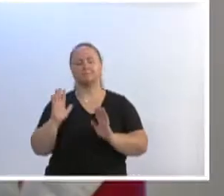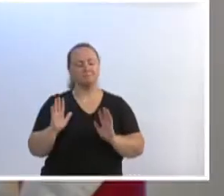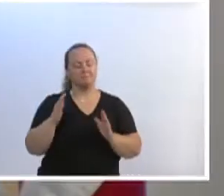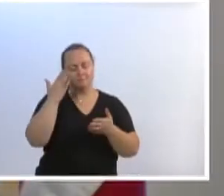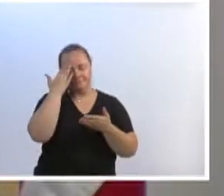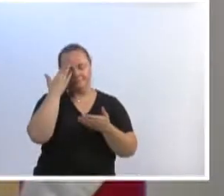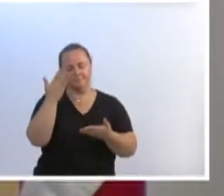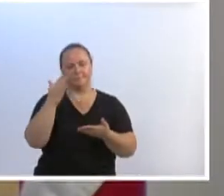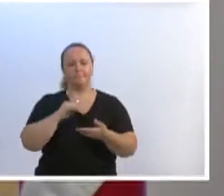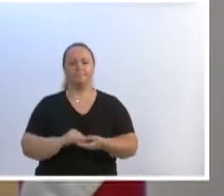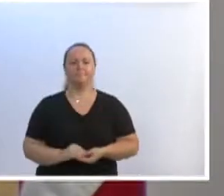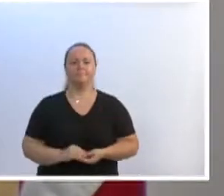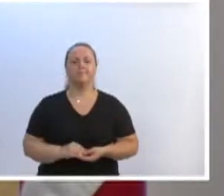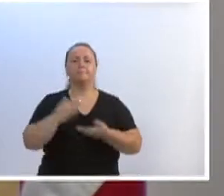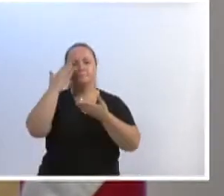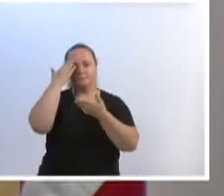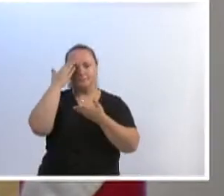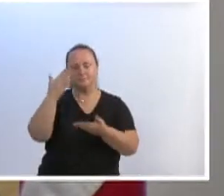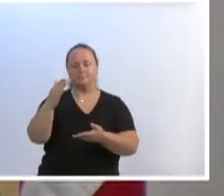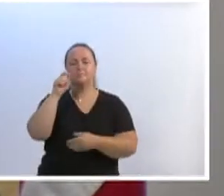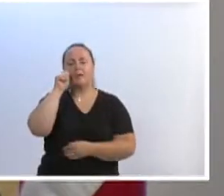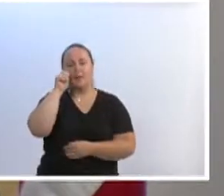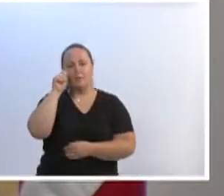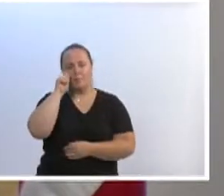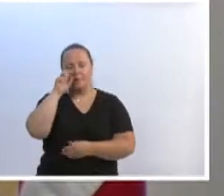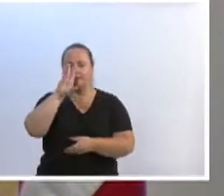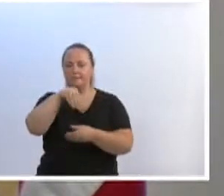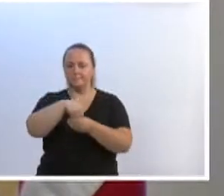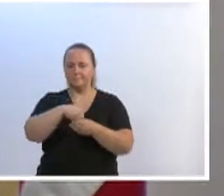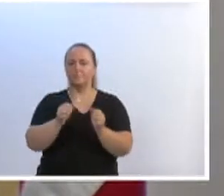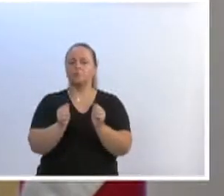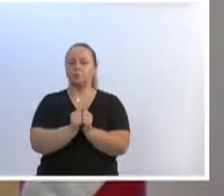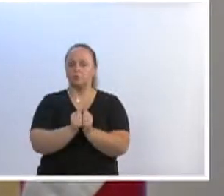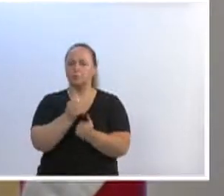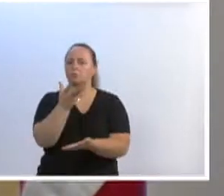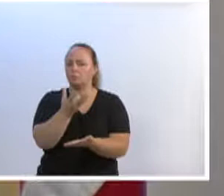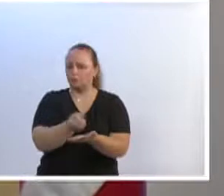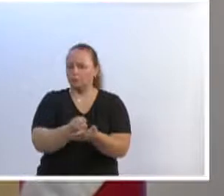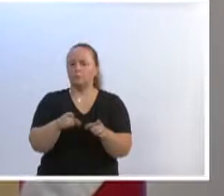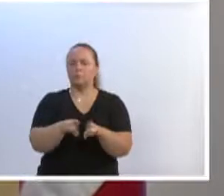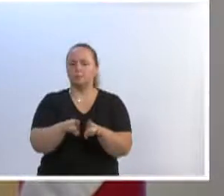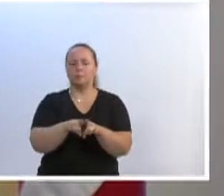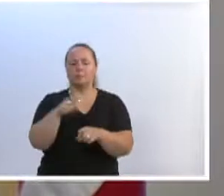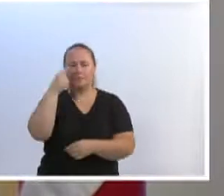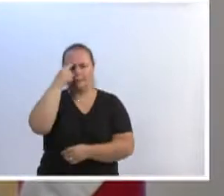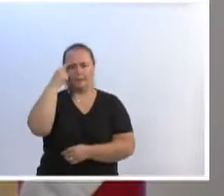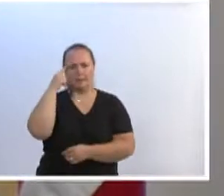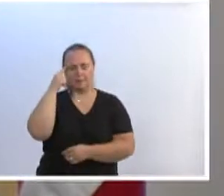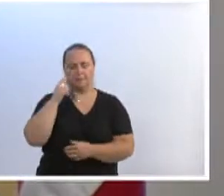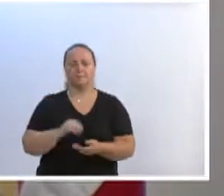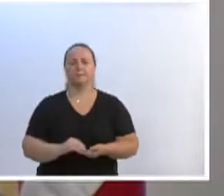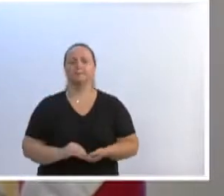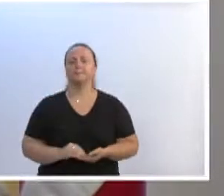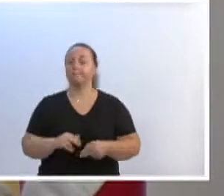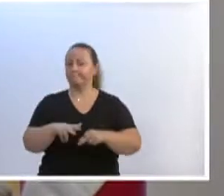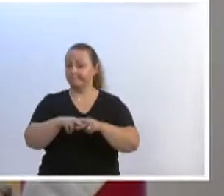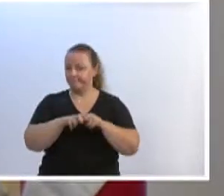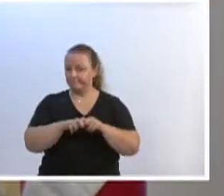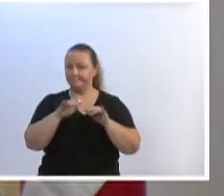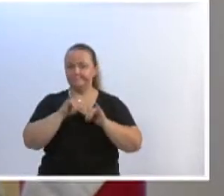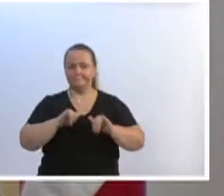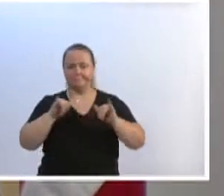Obrigado, vereador Almir, incluo o seu discurso e também o discurso do vereadorito a minha fala. E justamente nesse sentido, quero lembrar que os vereadores